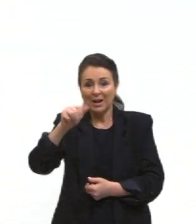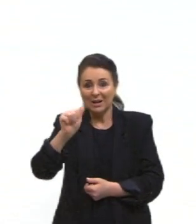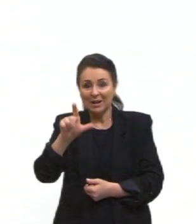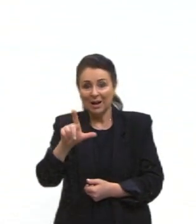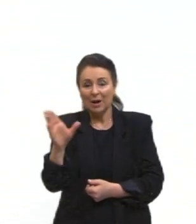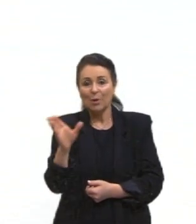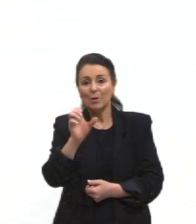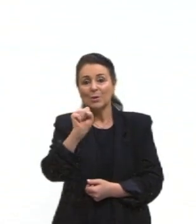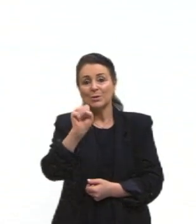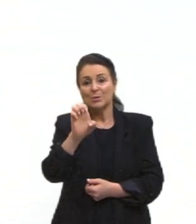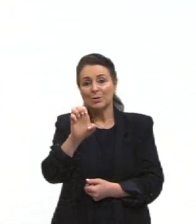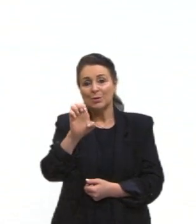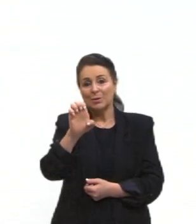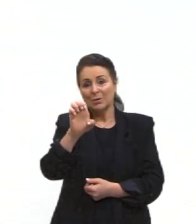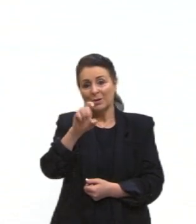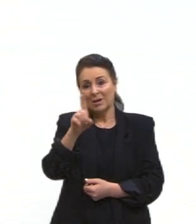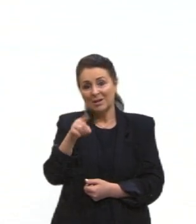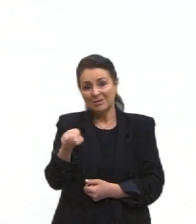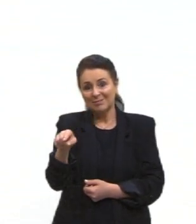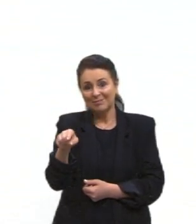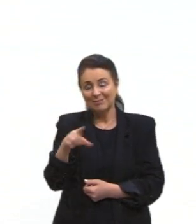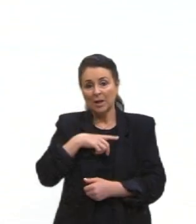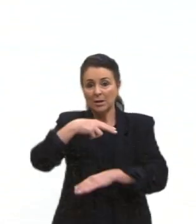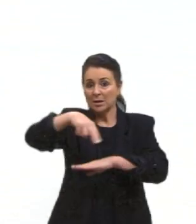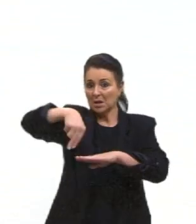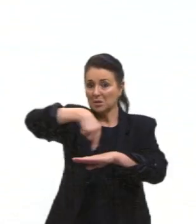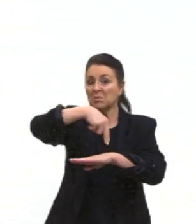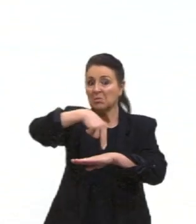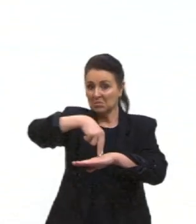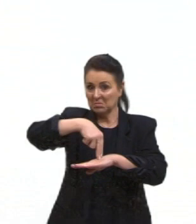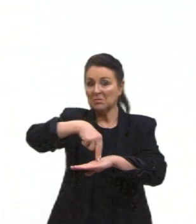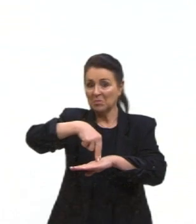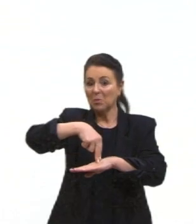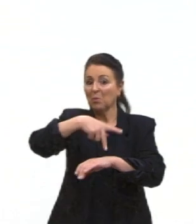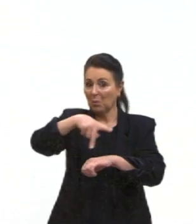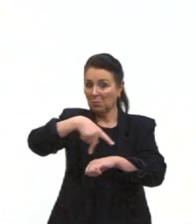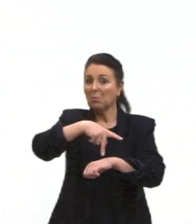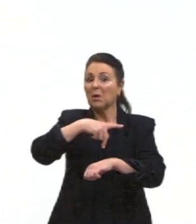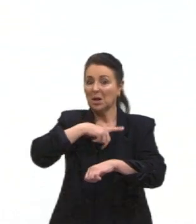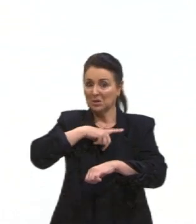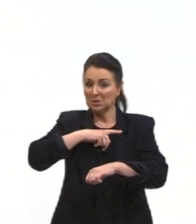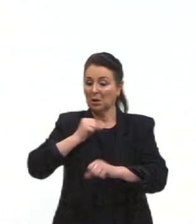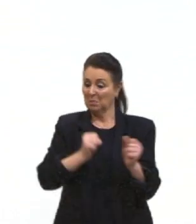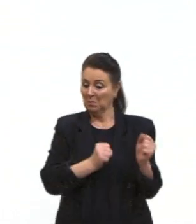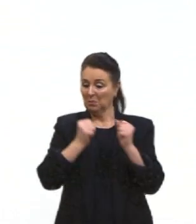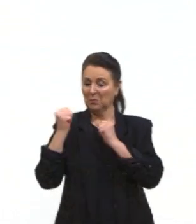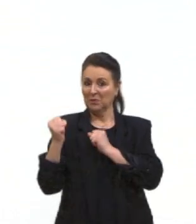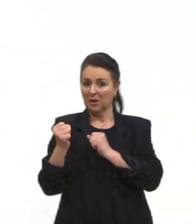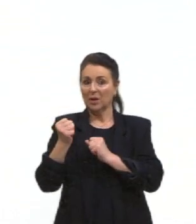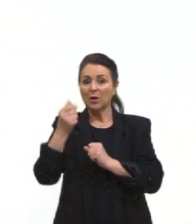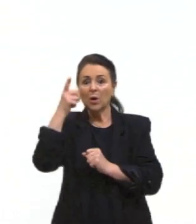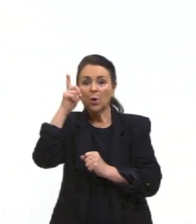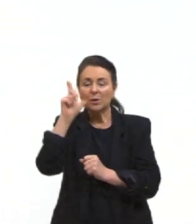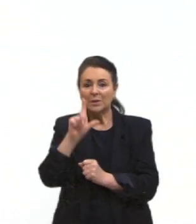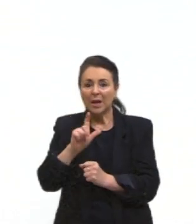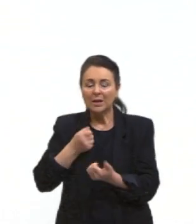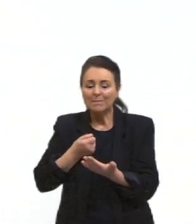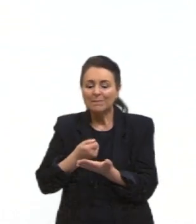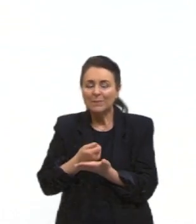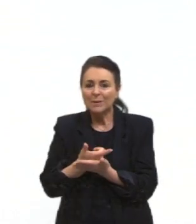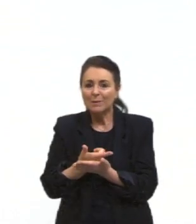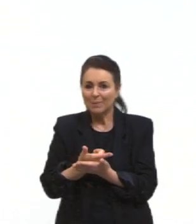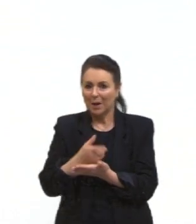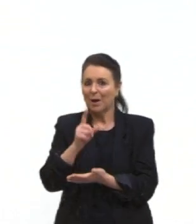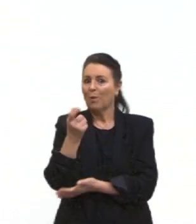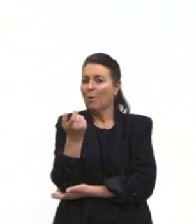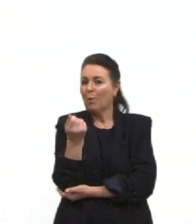nacionalizando isso, então, ele tem poder sobre esse canal, consegue cobrar ali, um, um, um dinheiro,